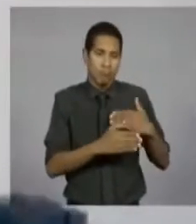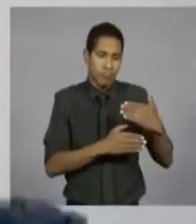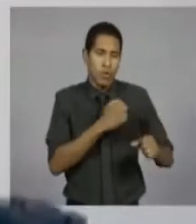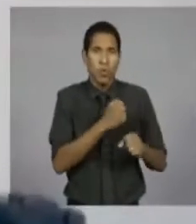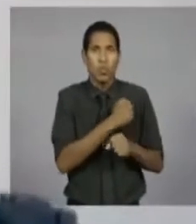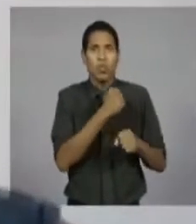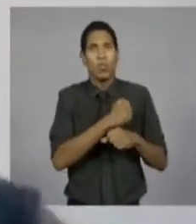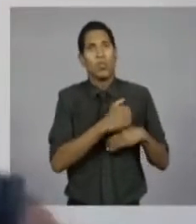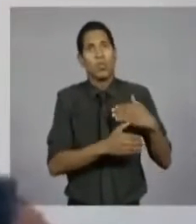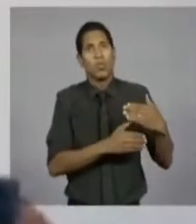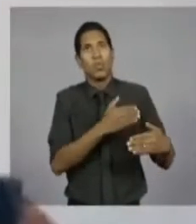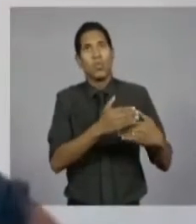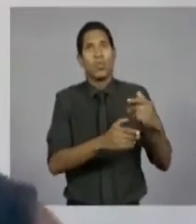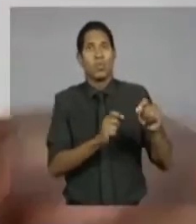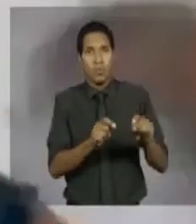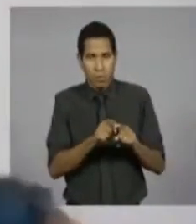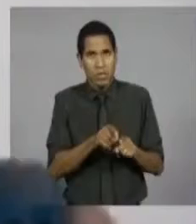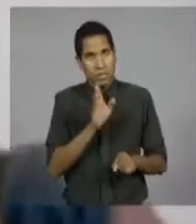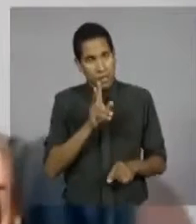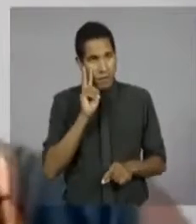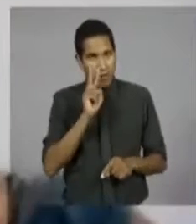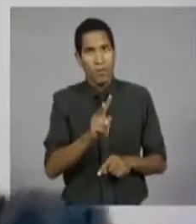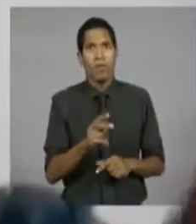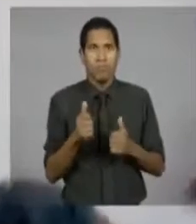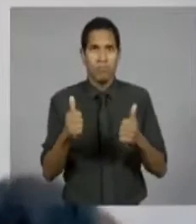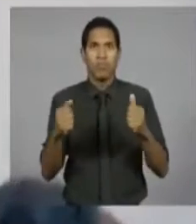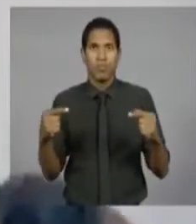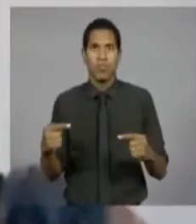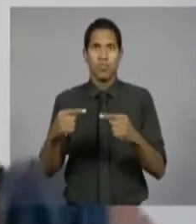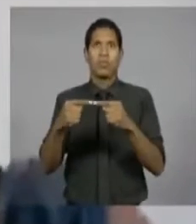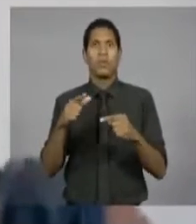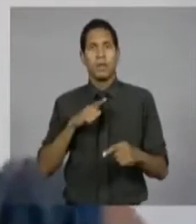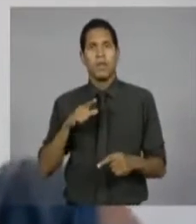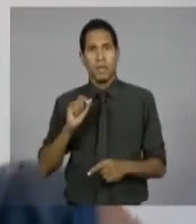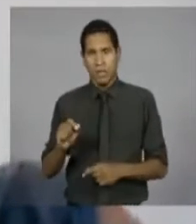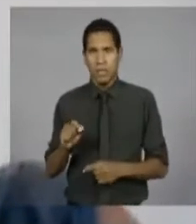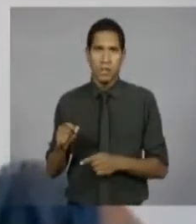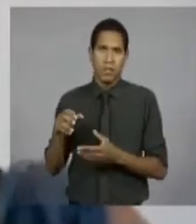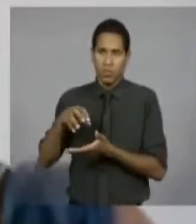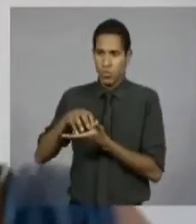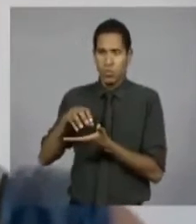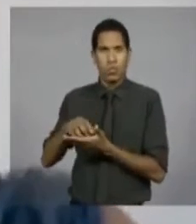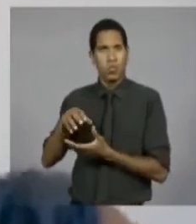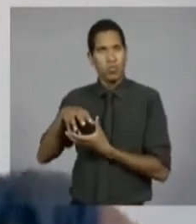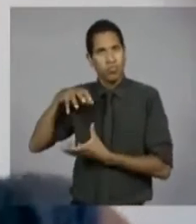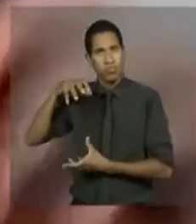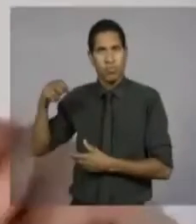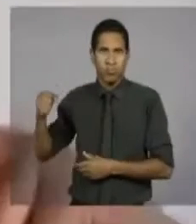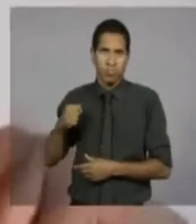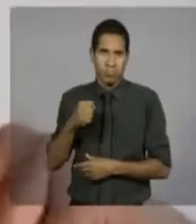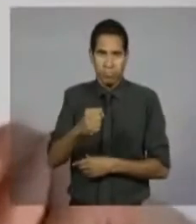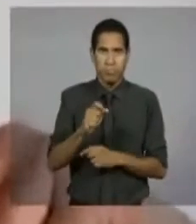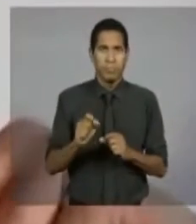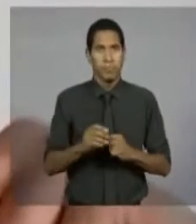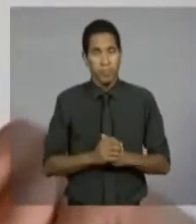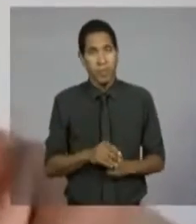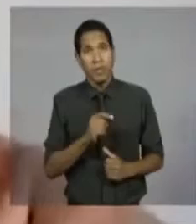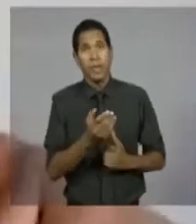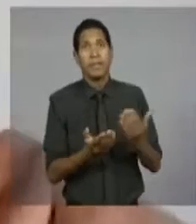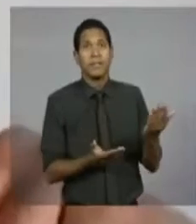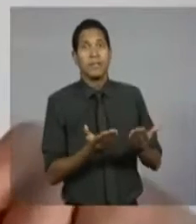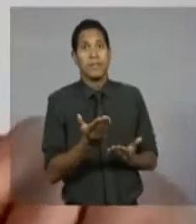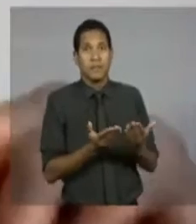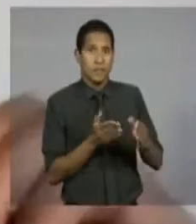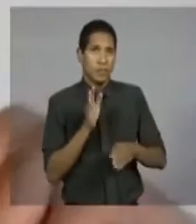construção e foi considerado apto para receber uma instituição de idosos, e aí os serviços